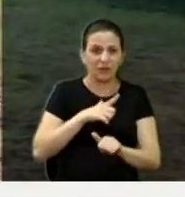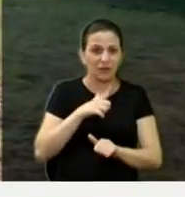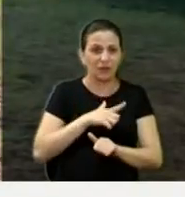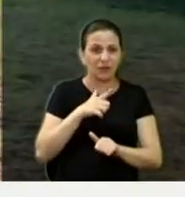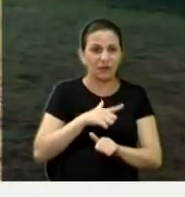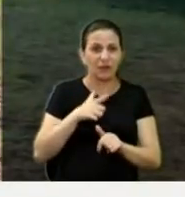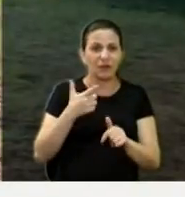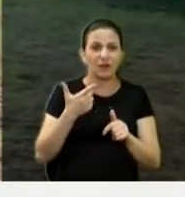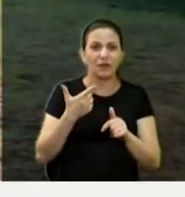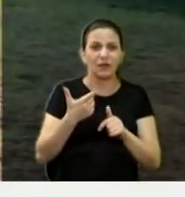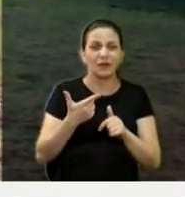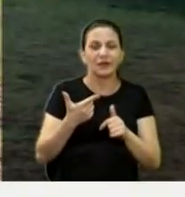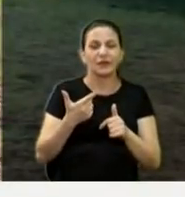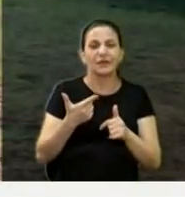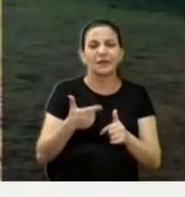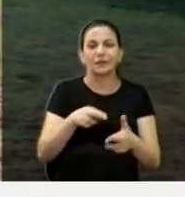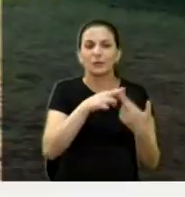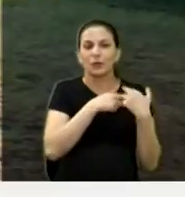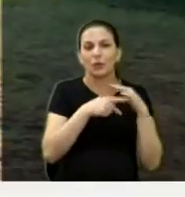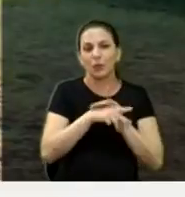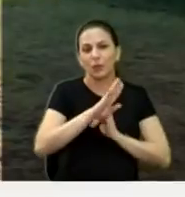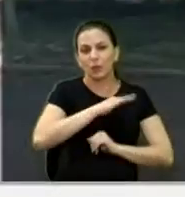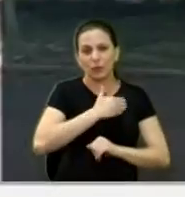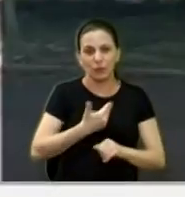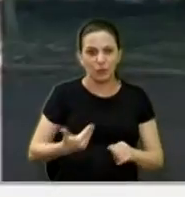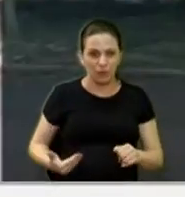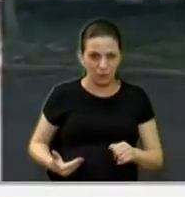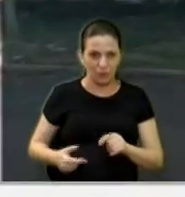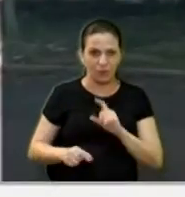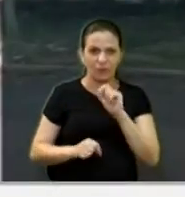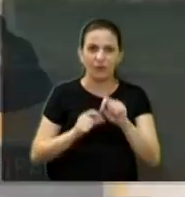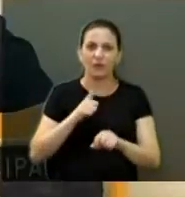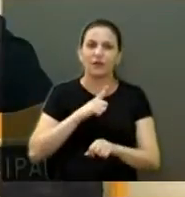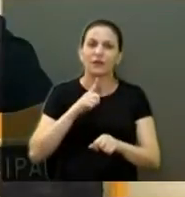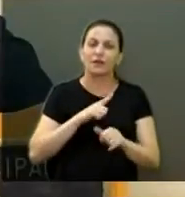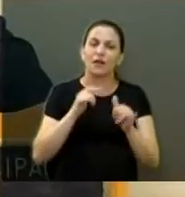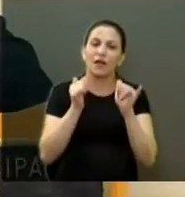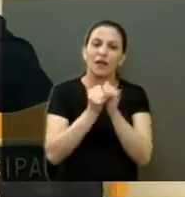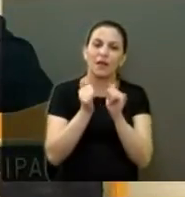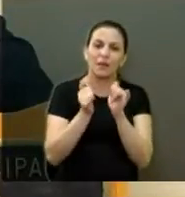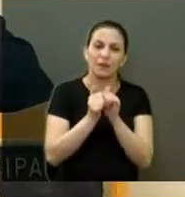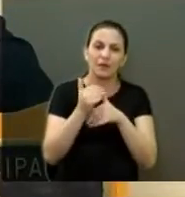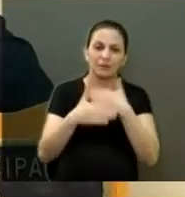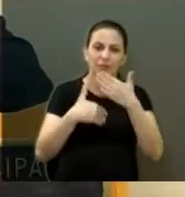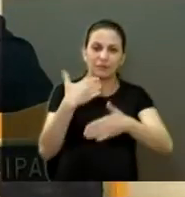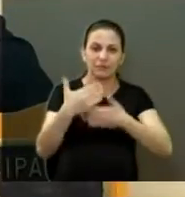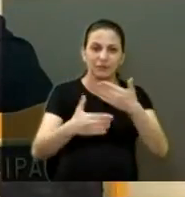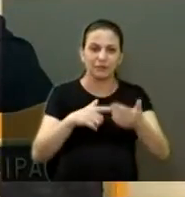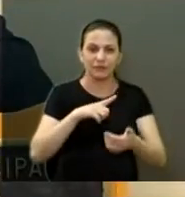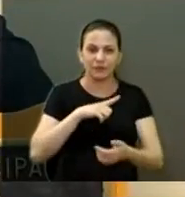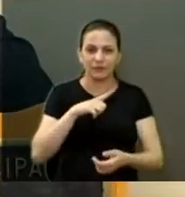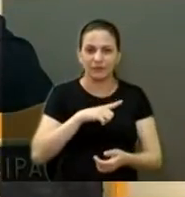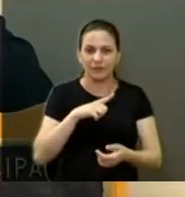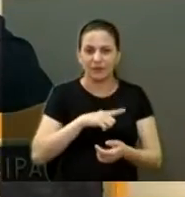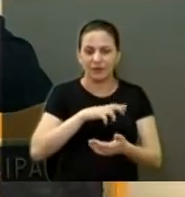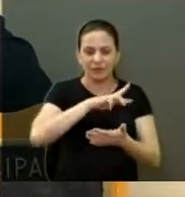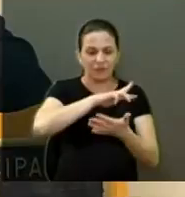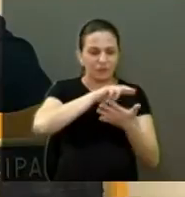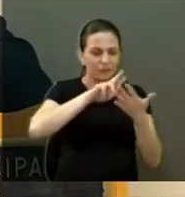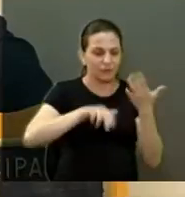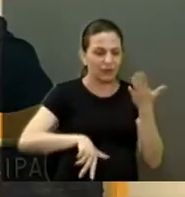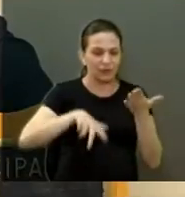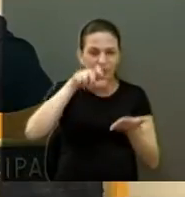pelo poder público. Novamente, outras praças aí que estão seguindo. Temos aí vários